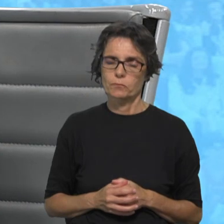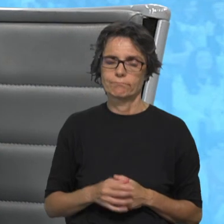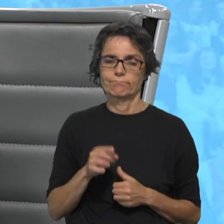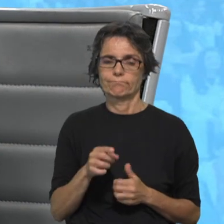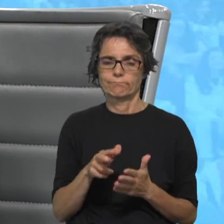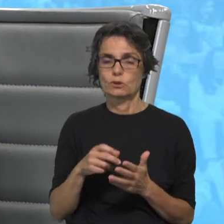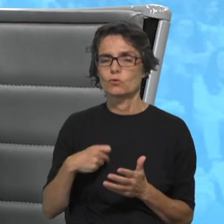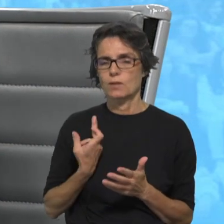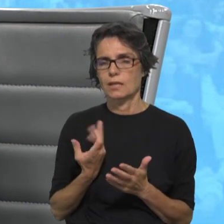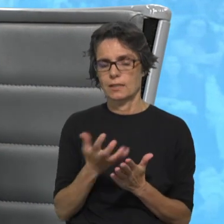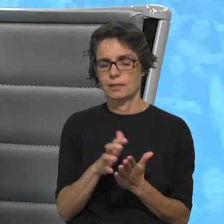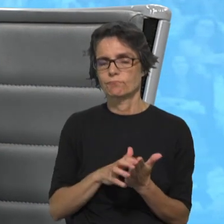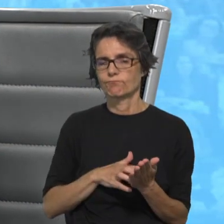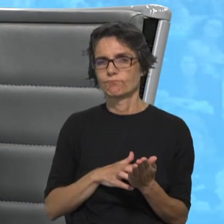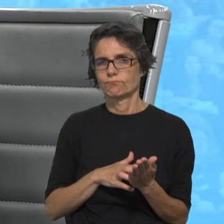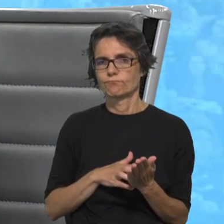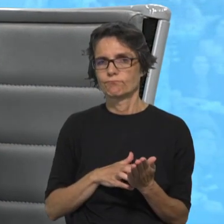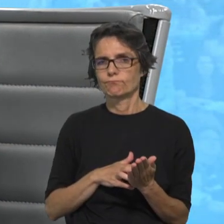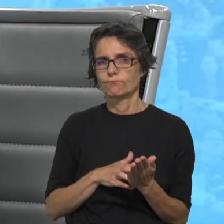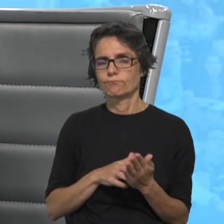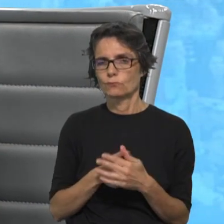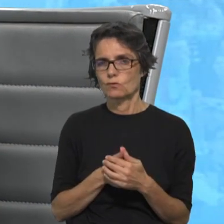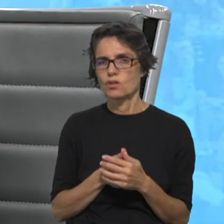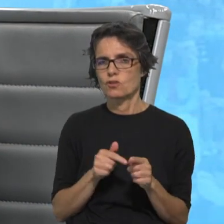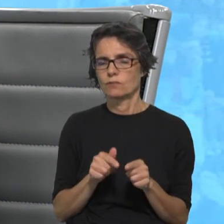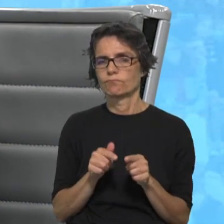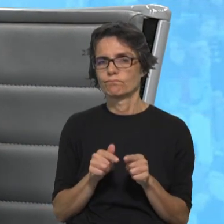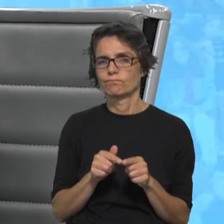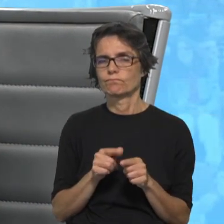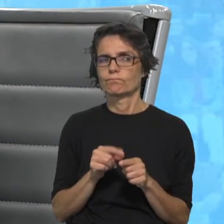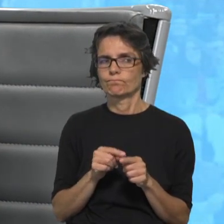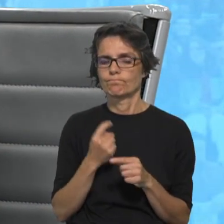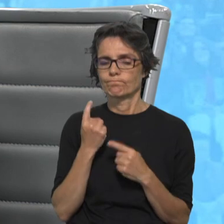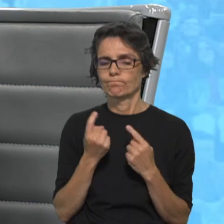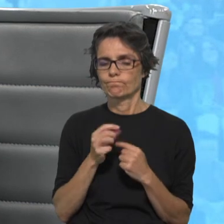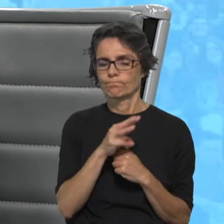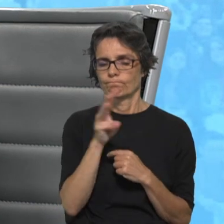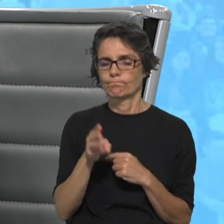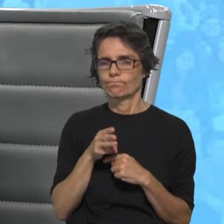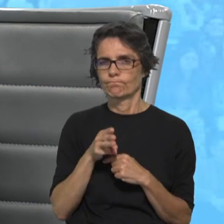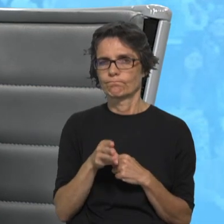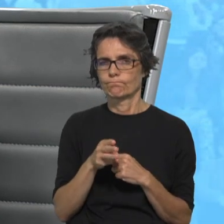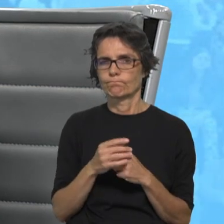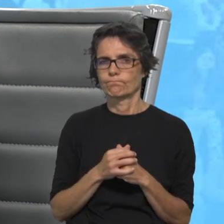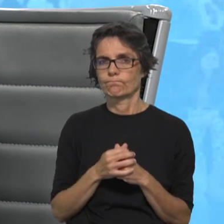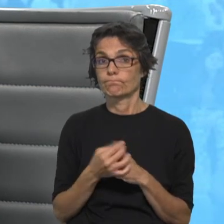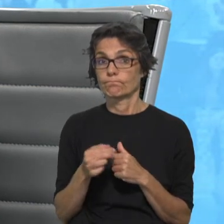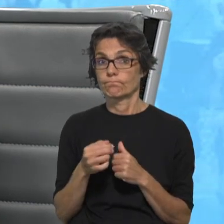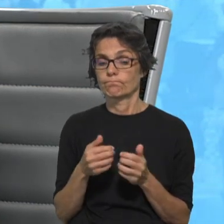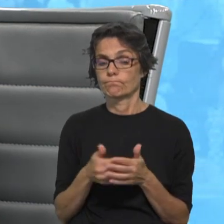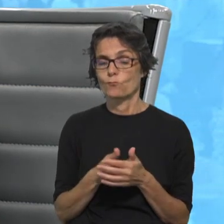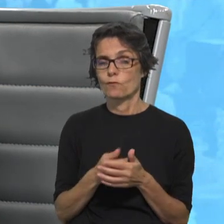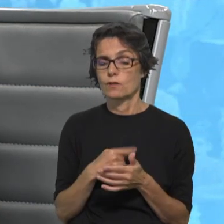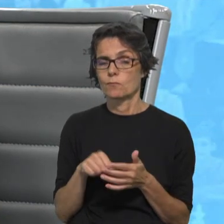rico e ao mesmo tempo deixa-nos com pontos de interrogação aqui. É um evangelho para nós